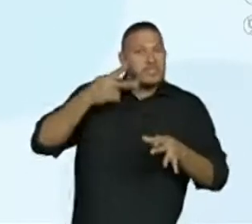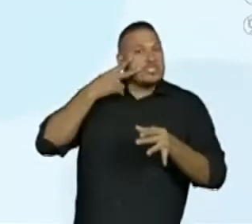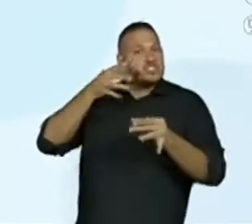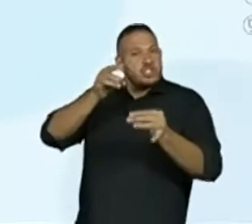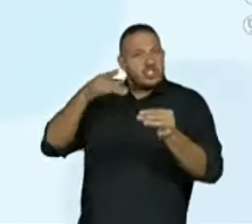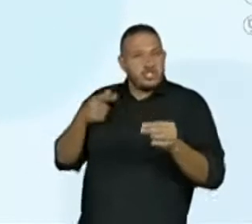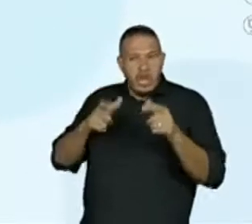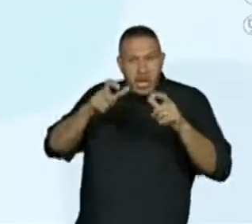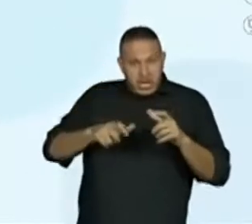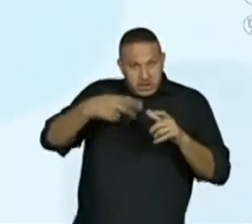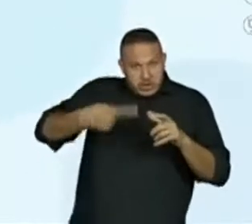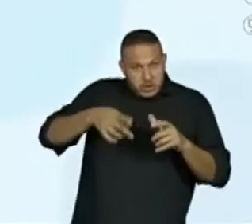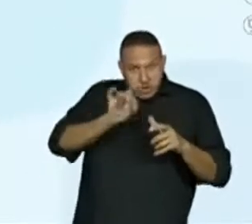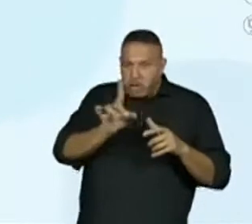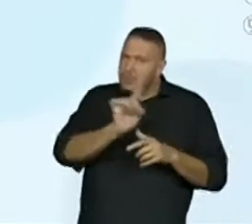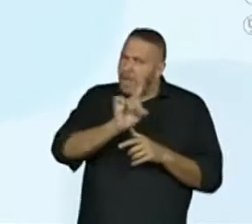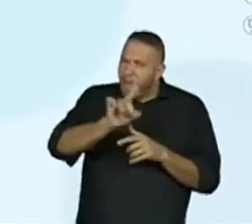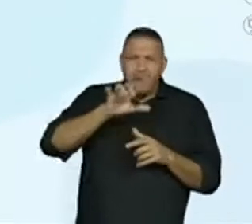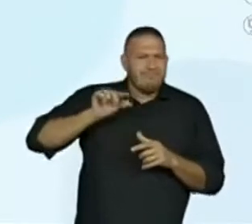o mundo.